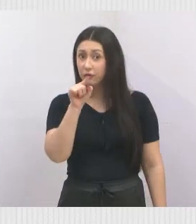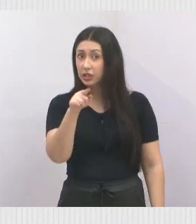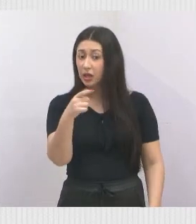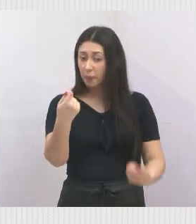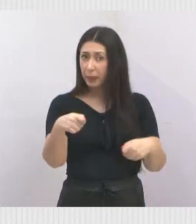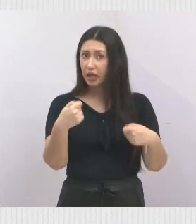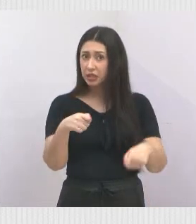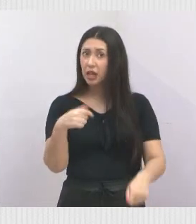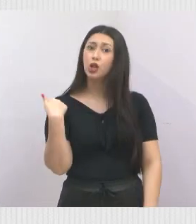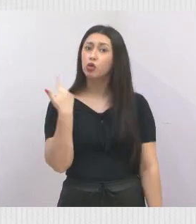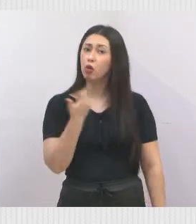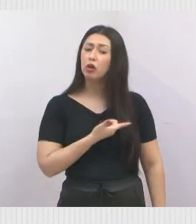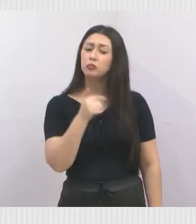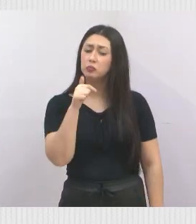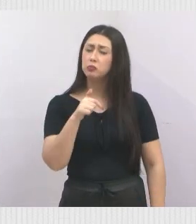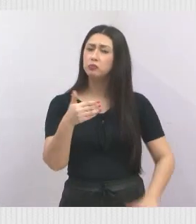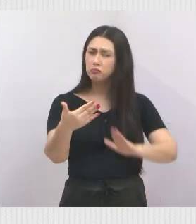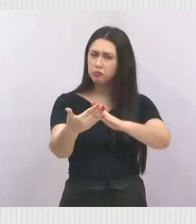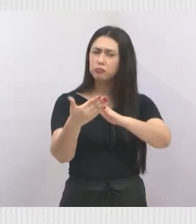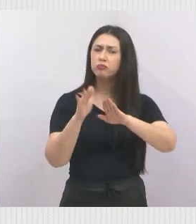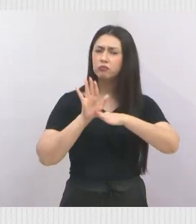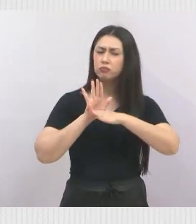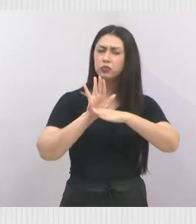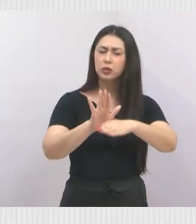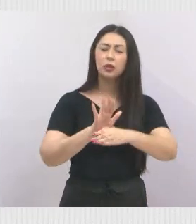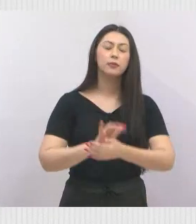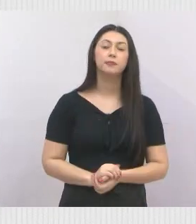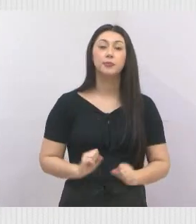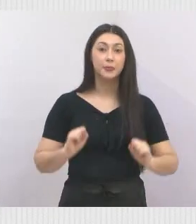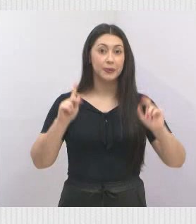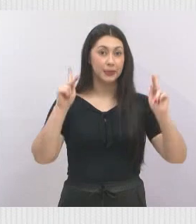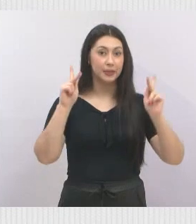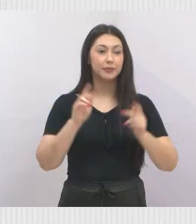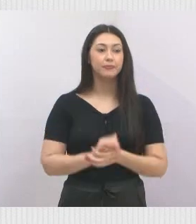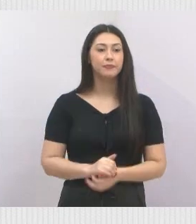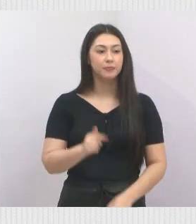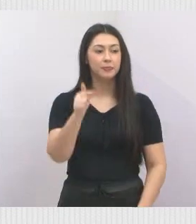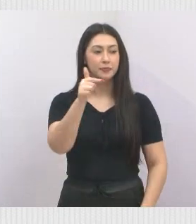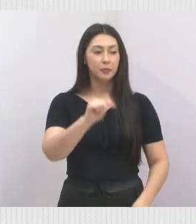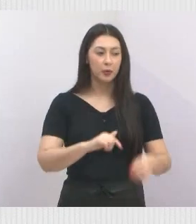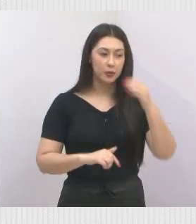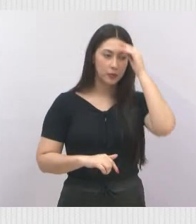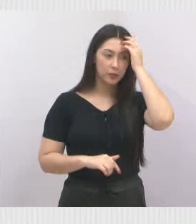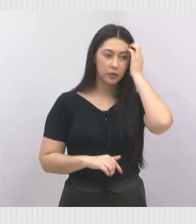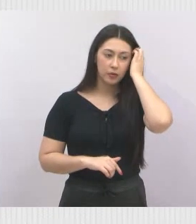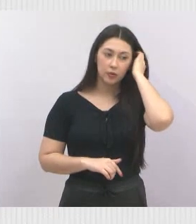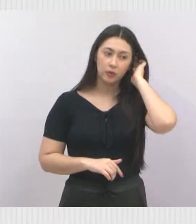estaremos aqui para poder atendê-lo, ok? Pode ir para o próximo.